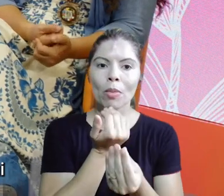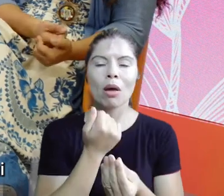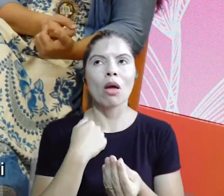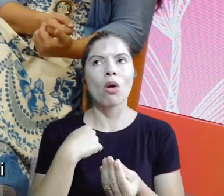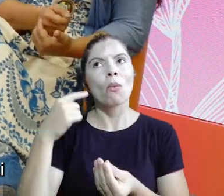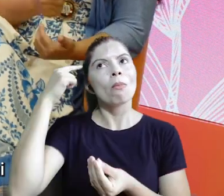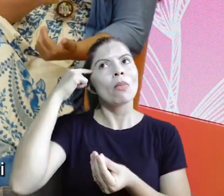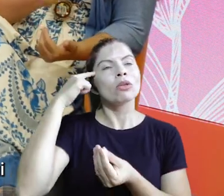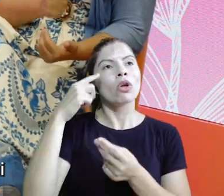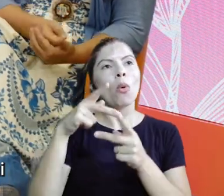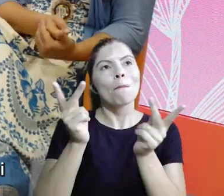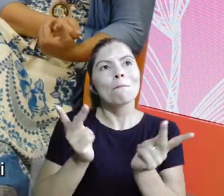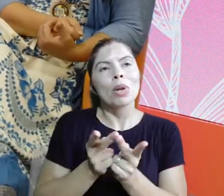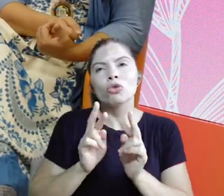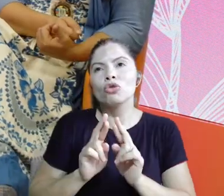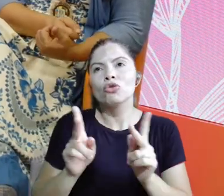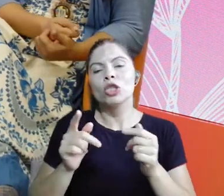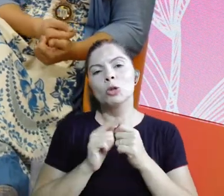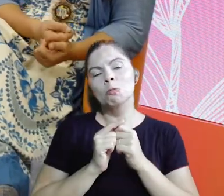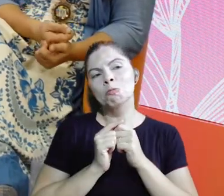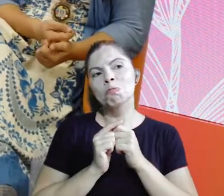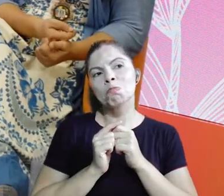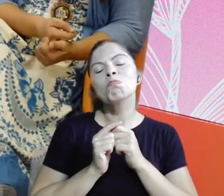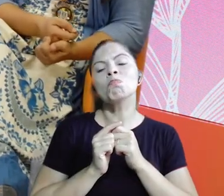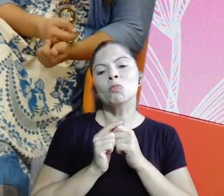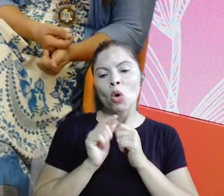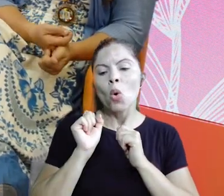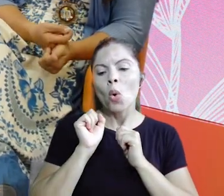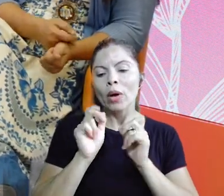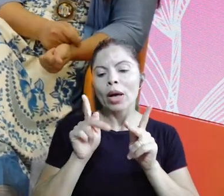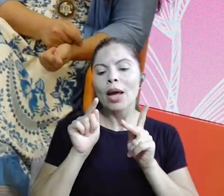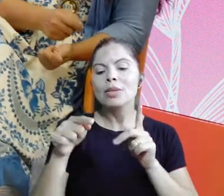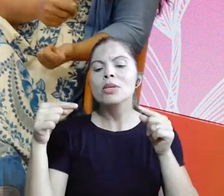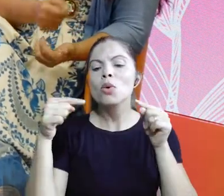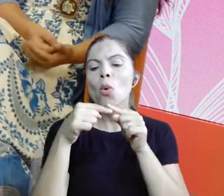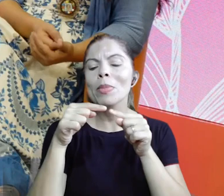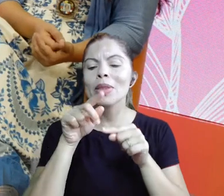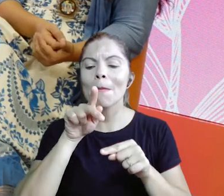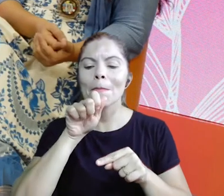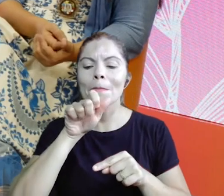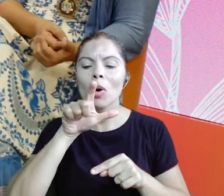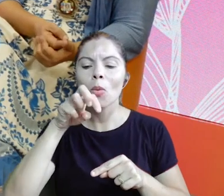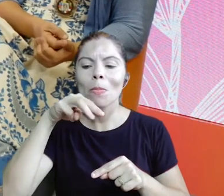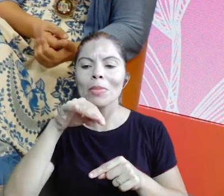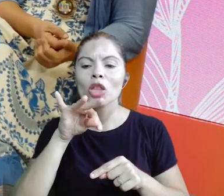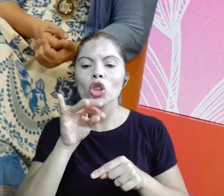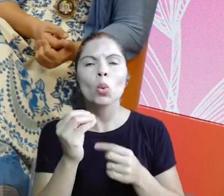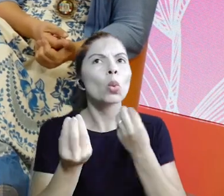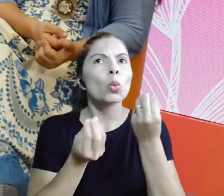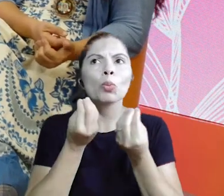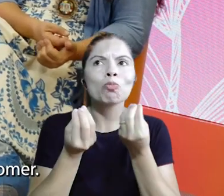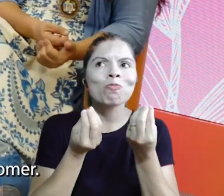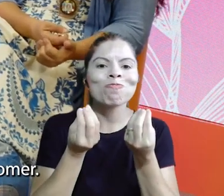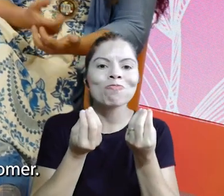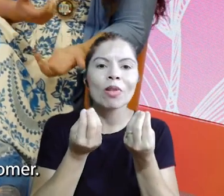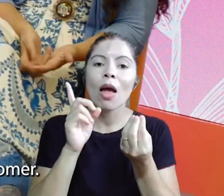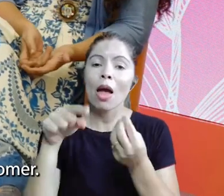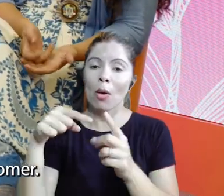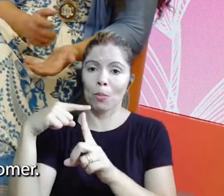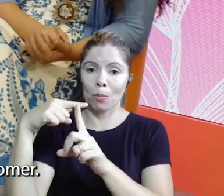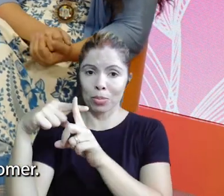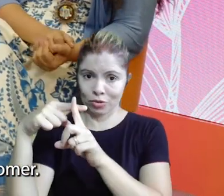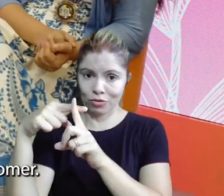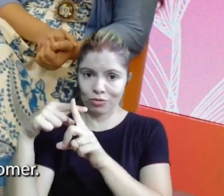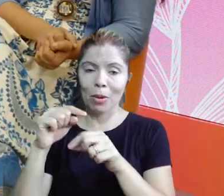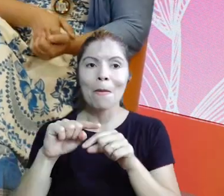assim, bom, como é que eu vou adaptar isso aqui com o palmito que eu planto? E isso é o lado positivo, o lado negativo é que eu